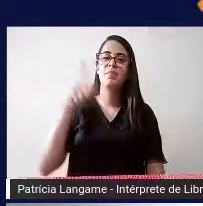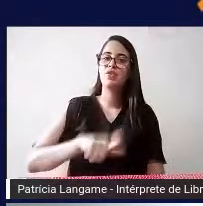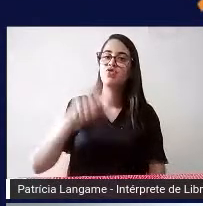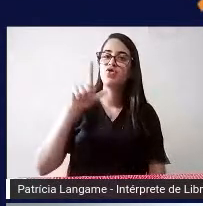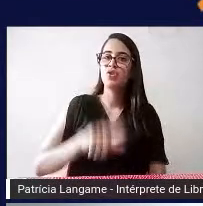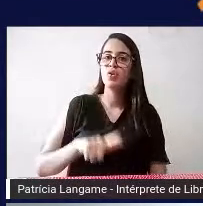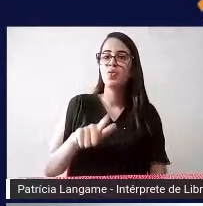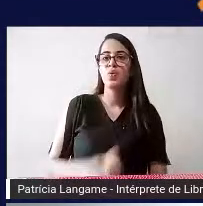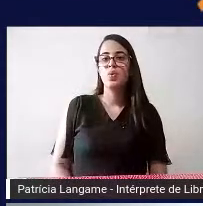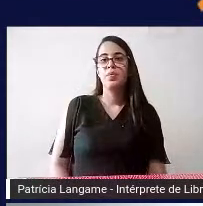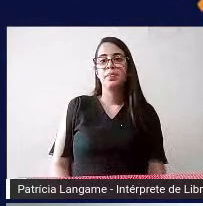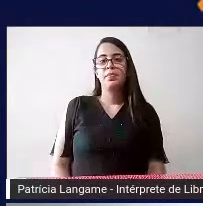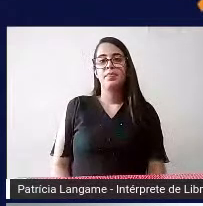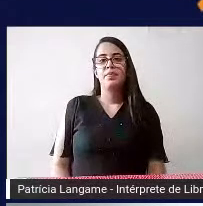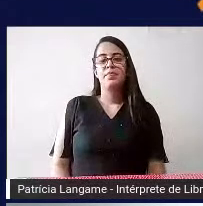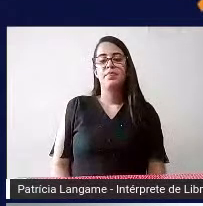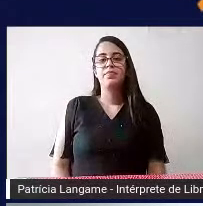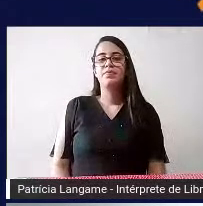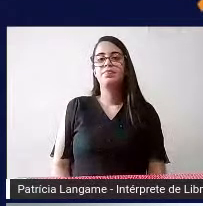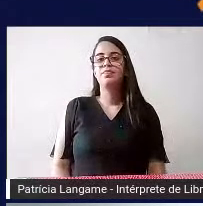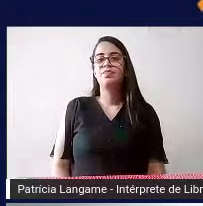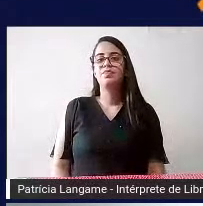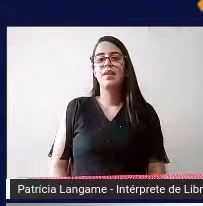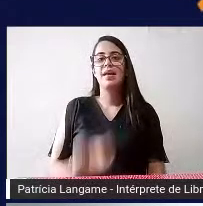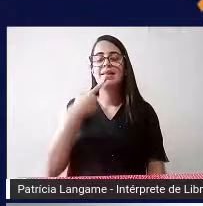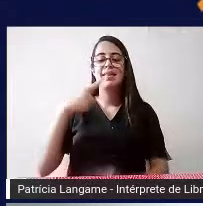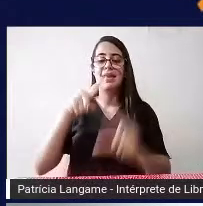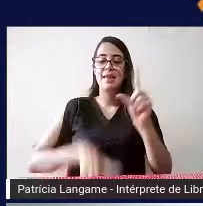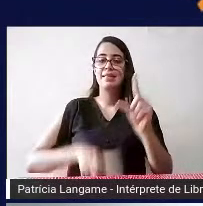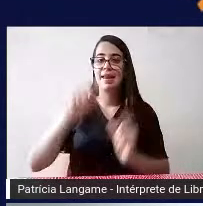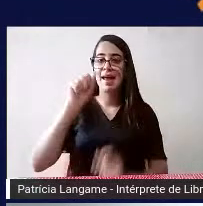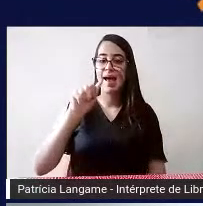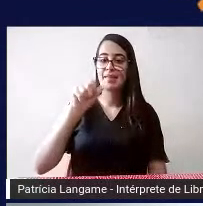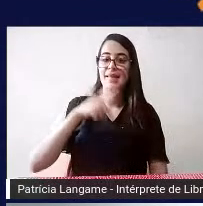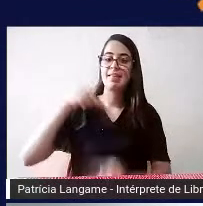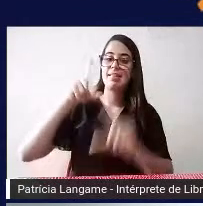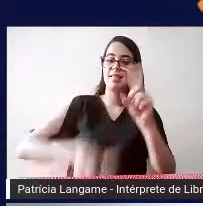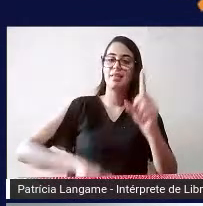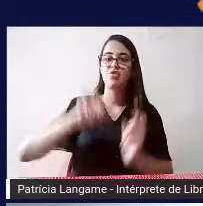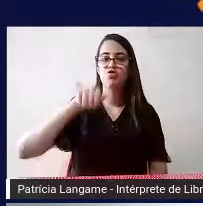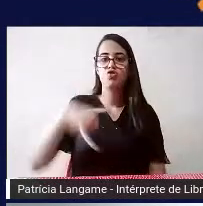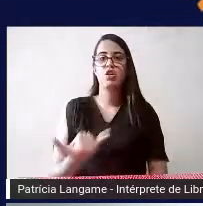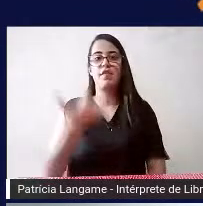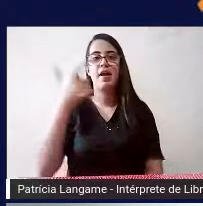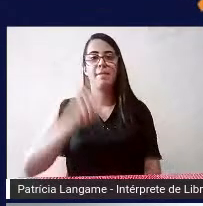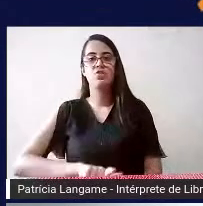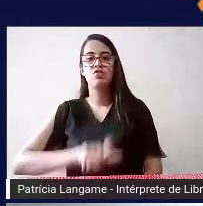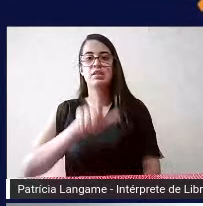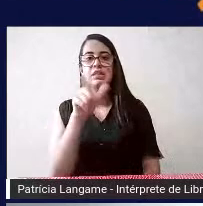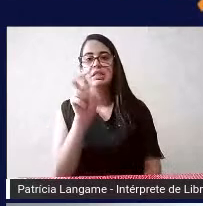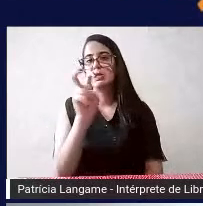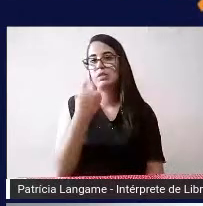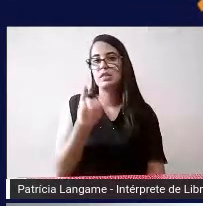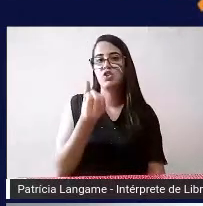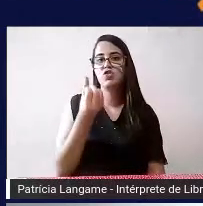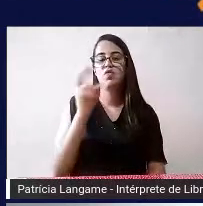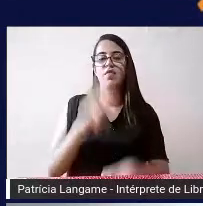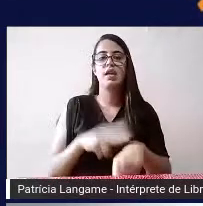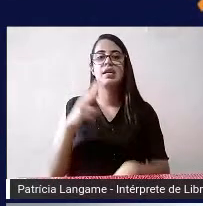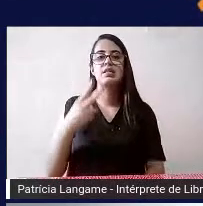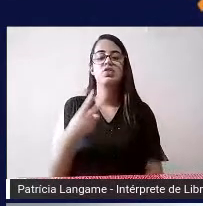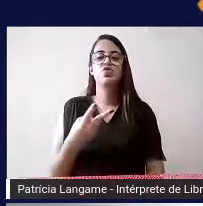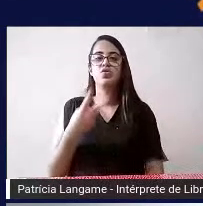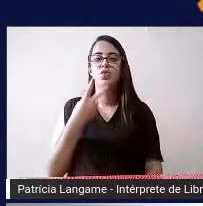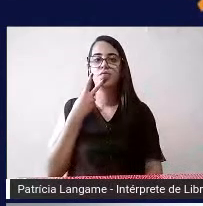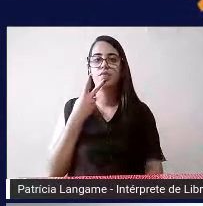A e a letra J a letra A e a letra J vai repetir isso umas 5, 6 vezes no final da quarta